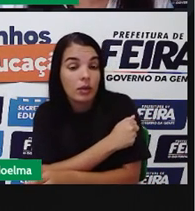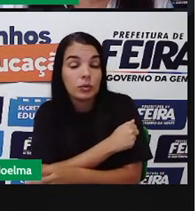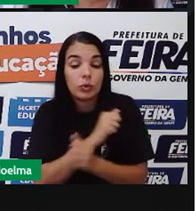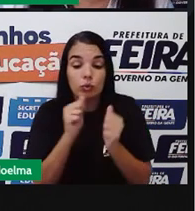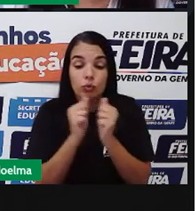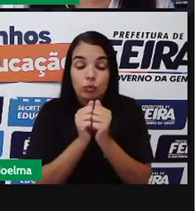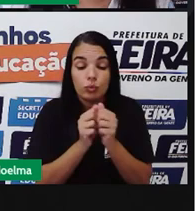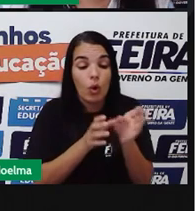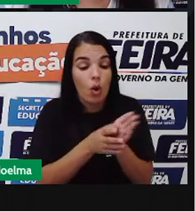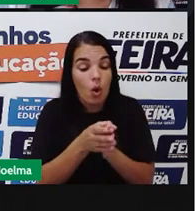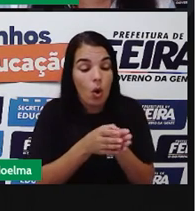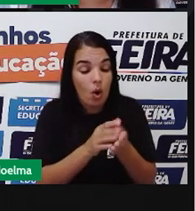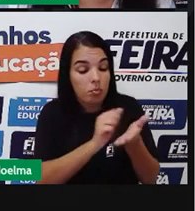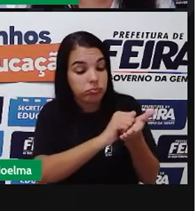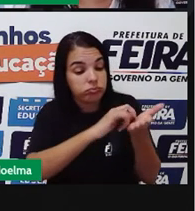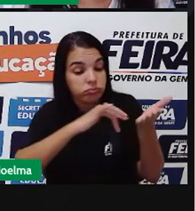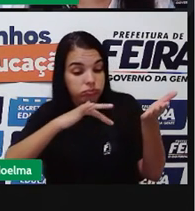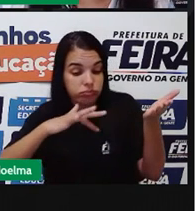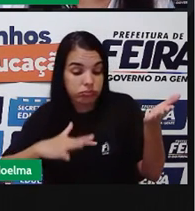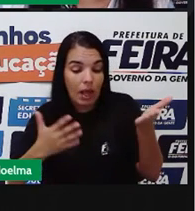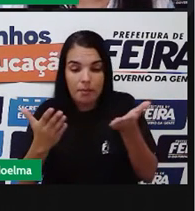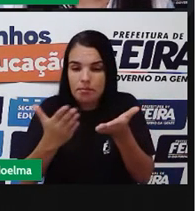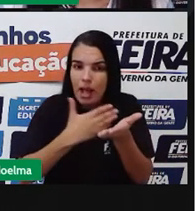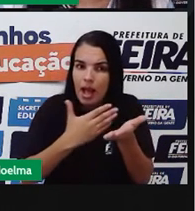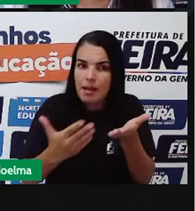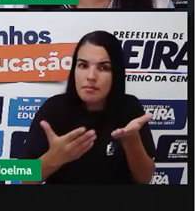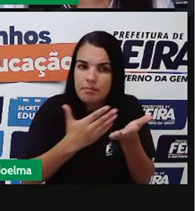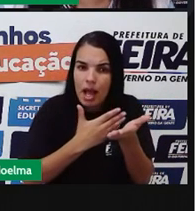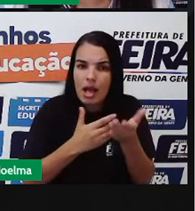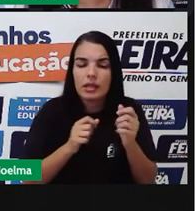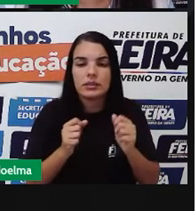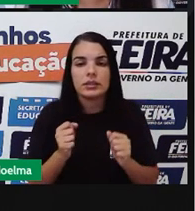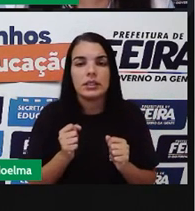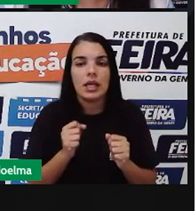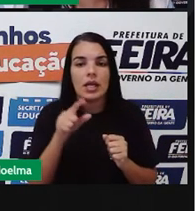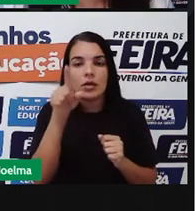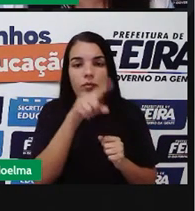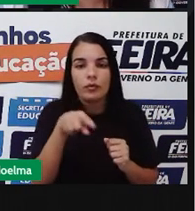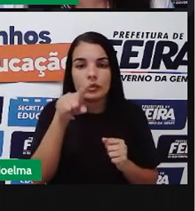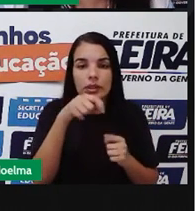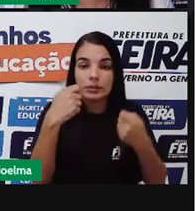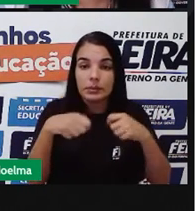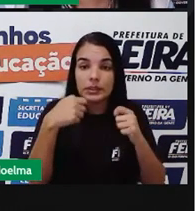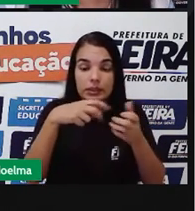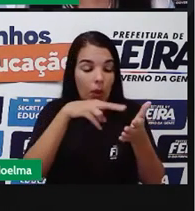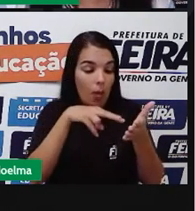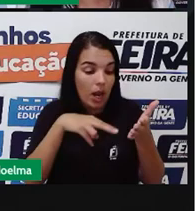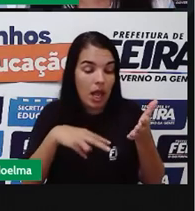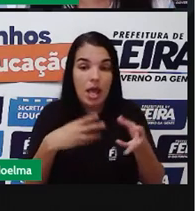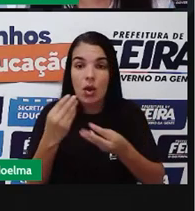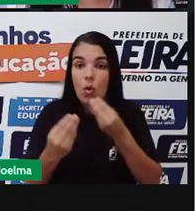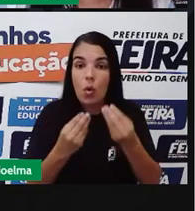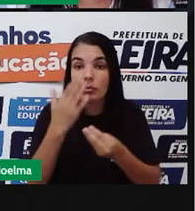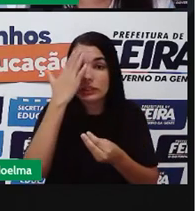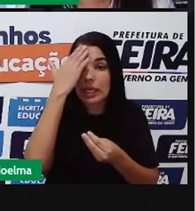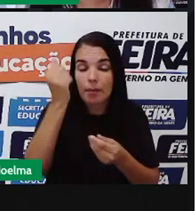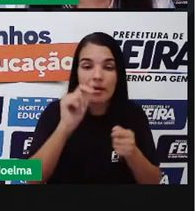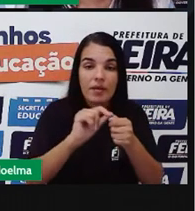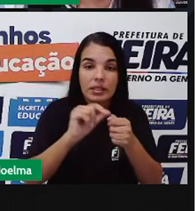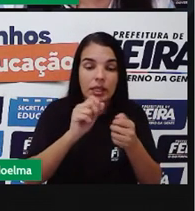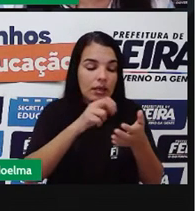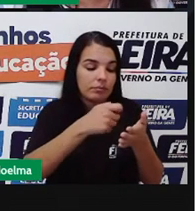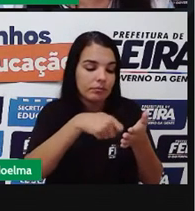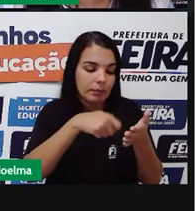com o perfil, você tem uma parte aí que é orientações do aluno que vocês devem ler para saber como realizar essa atividade.